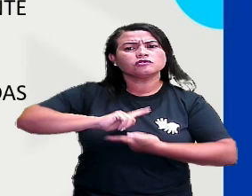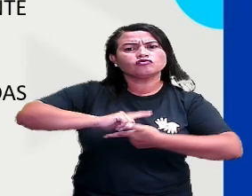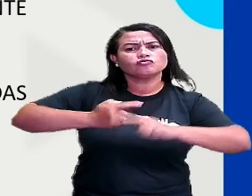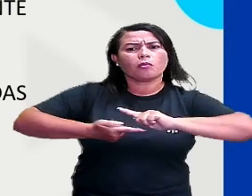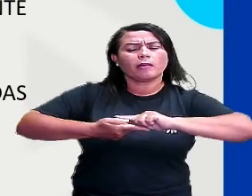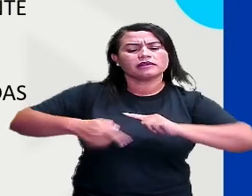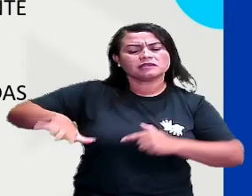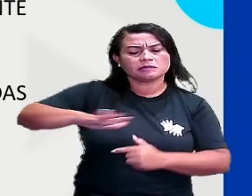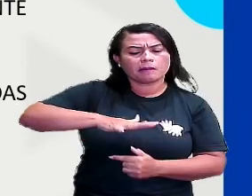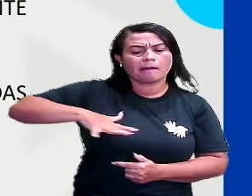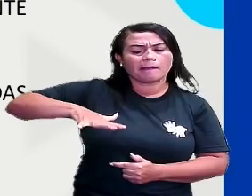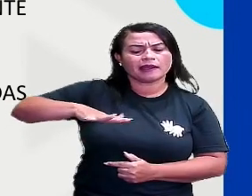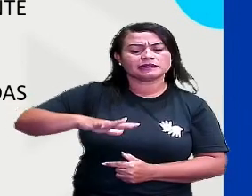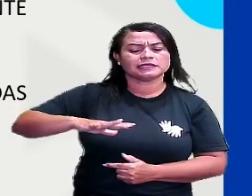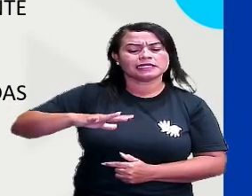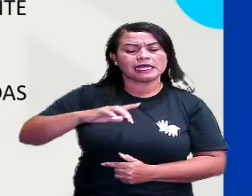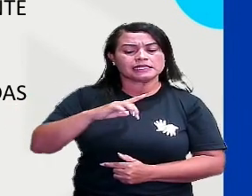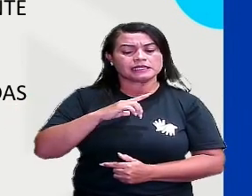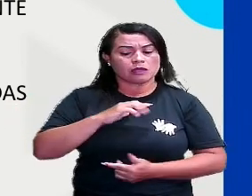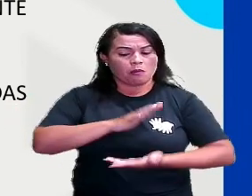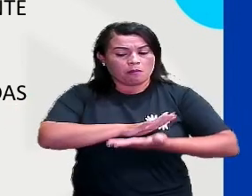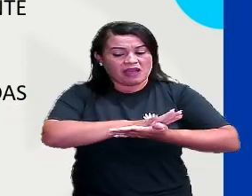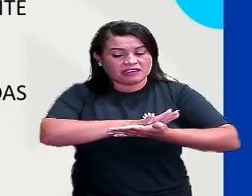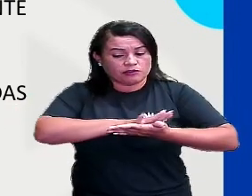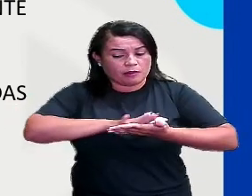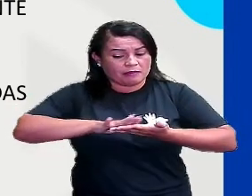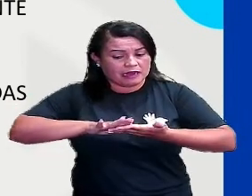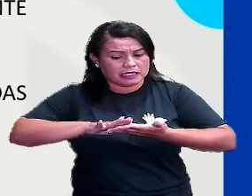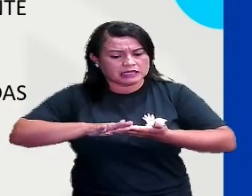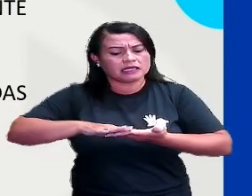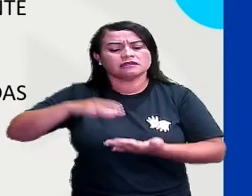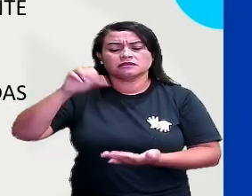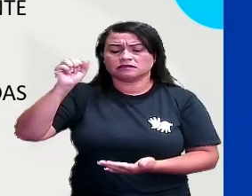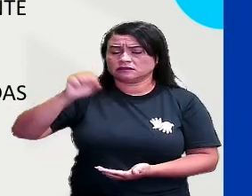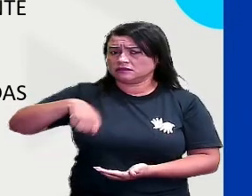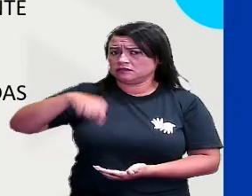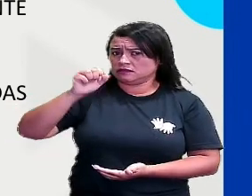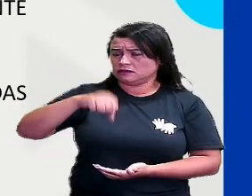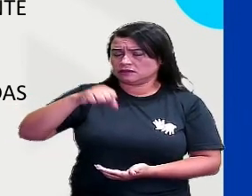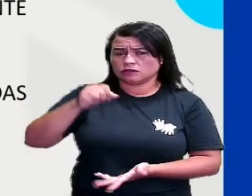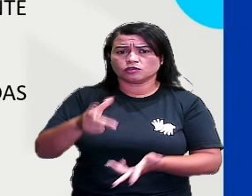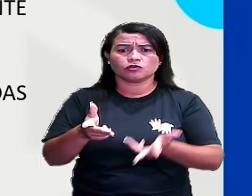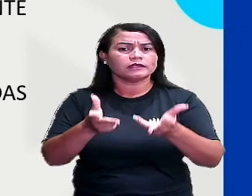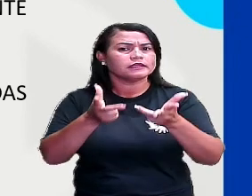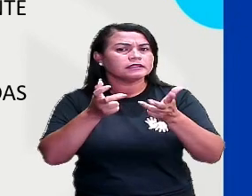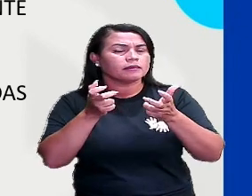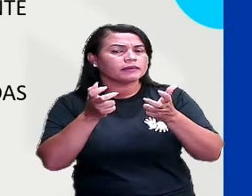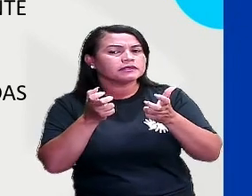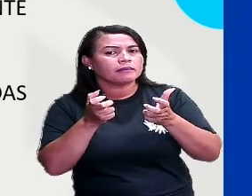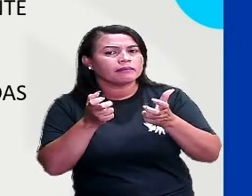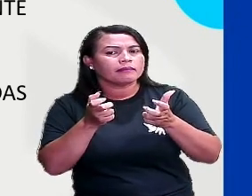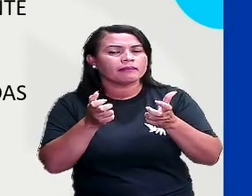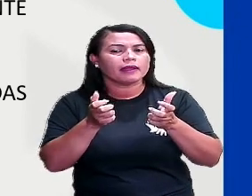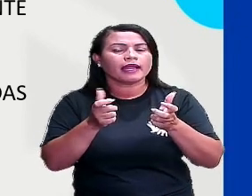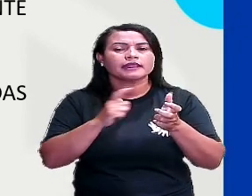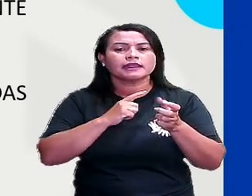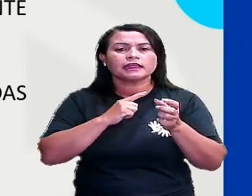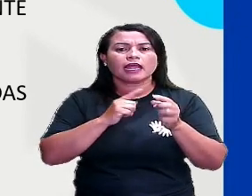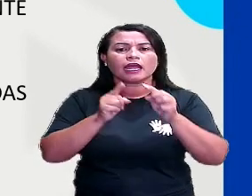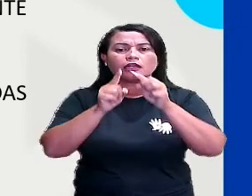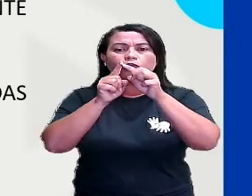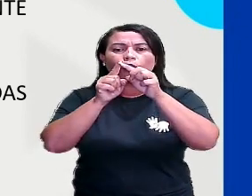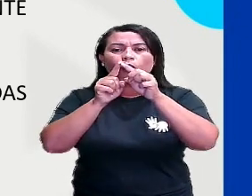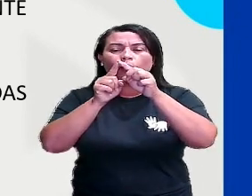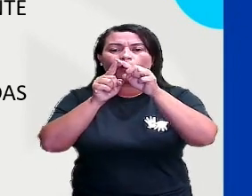são formadas a partir de figuras planas? Sim, né? O é que a gente conseguiu perceber lá? O quadrado, né?